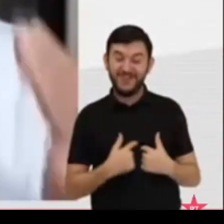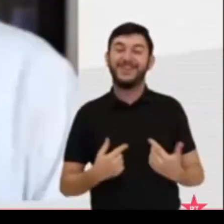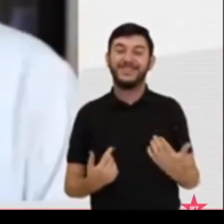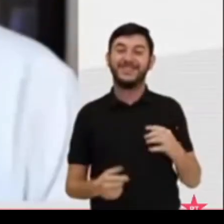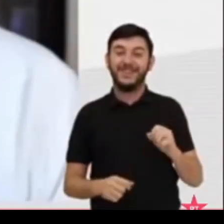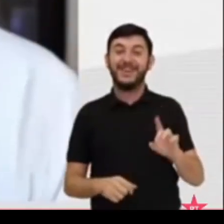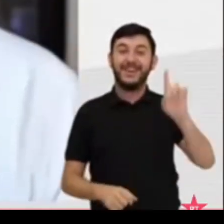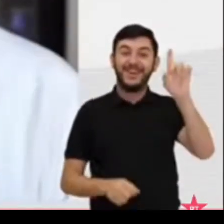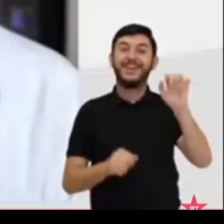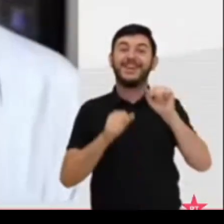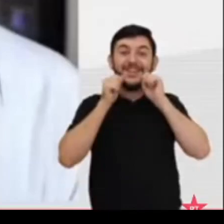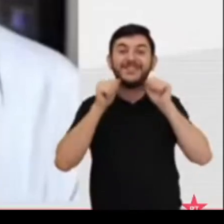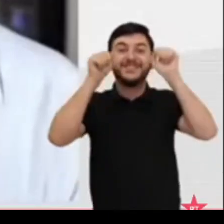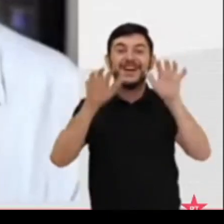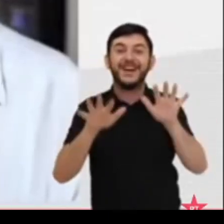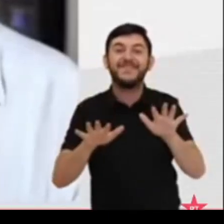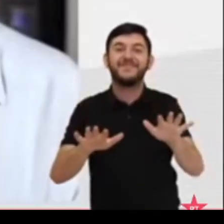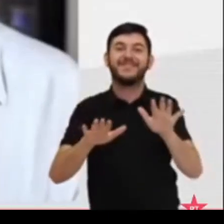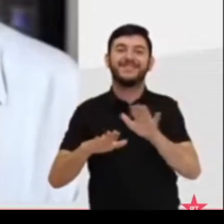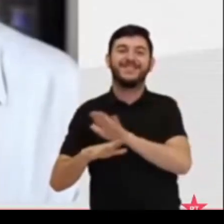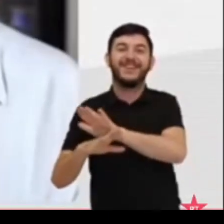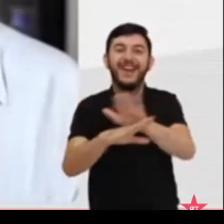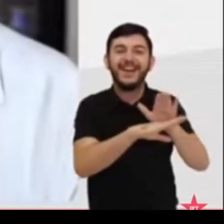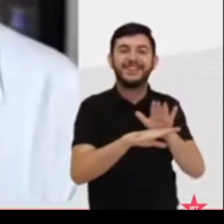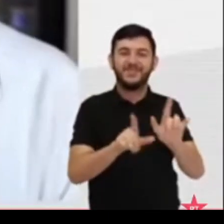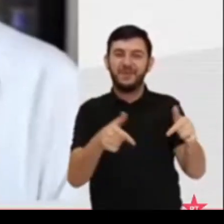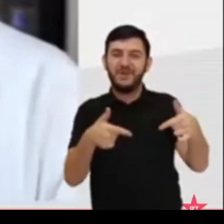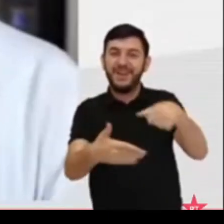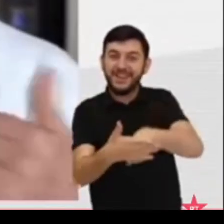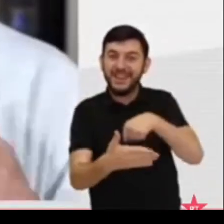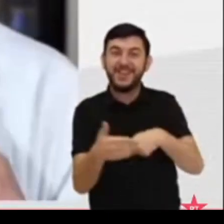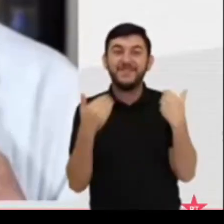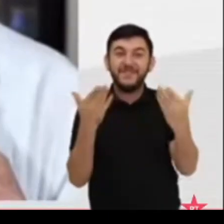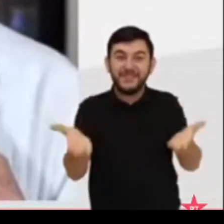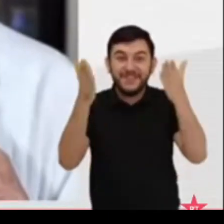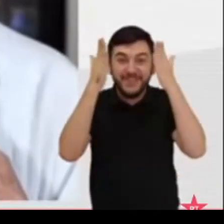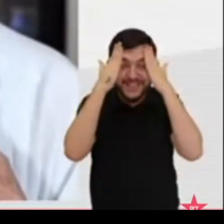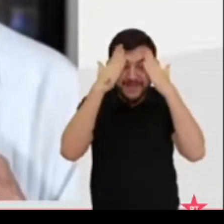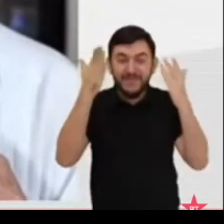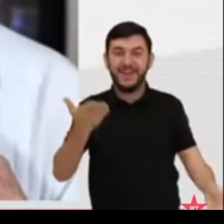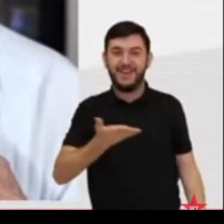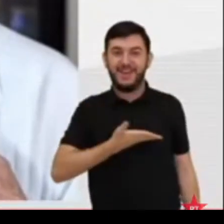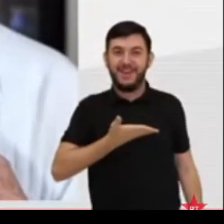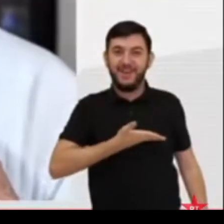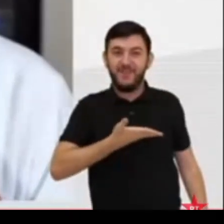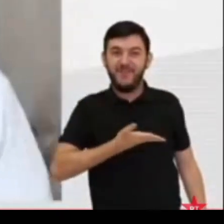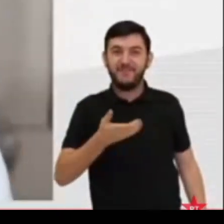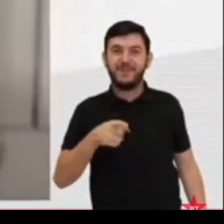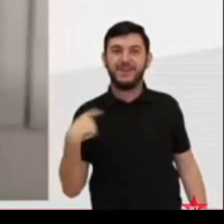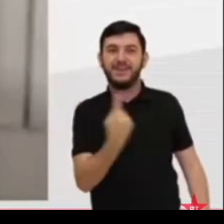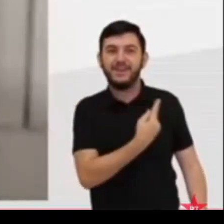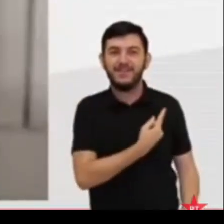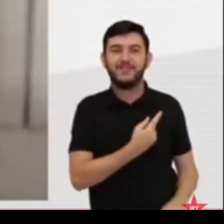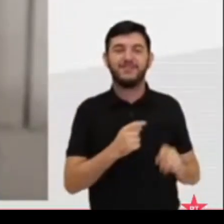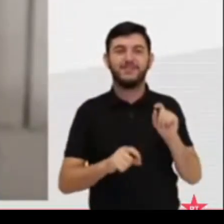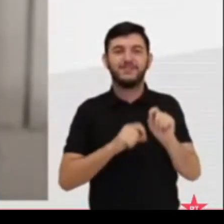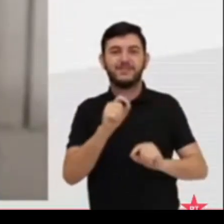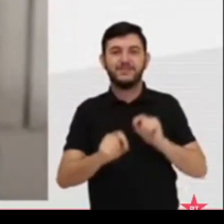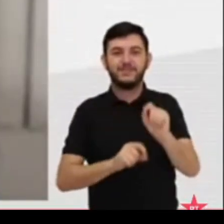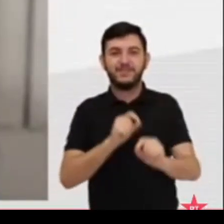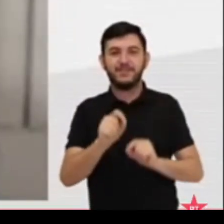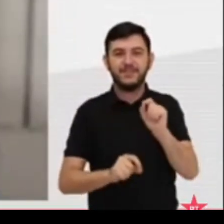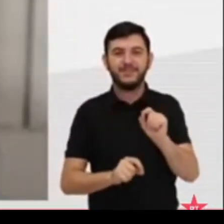ajude nessa luta e pode saber que você é mais um companheiro do nosso lado e nós seremos mais milhões